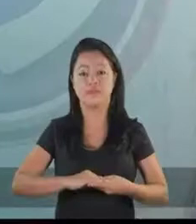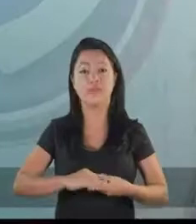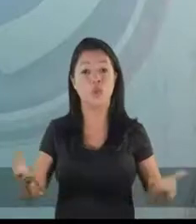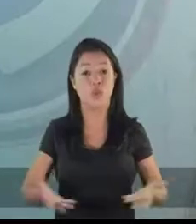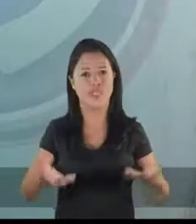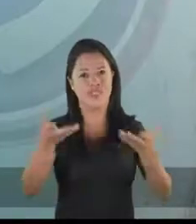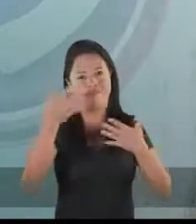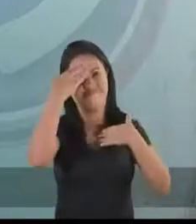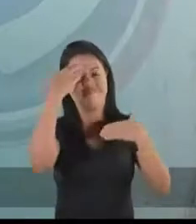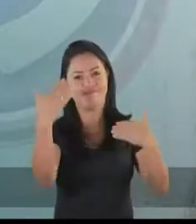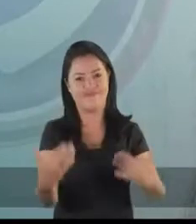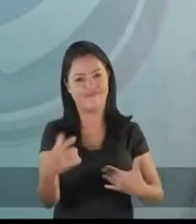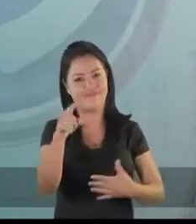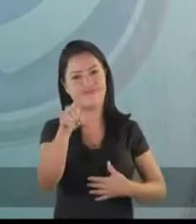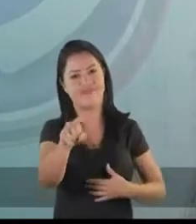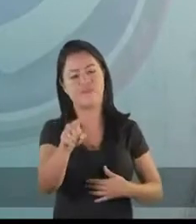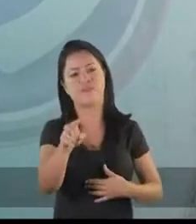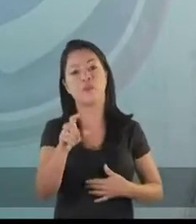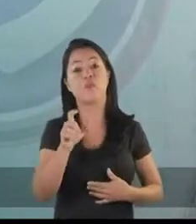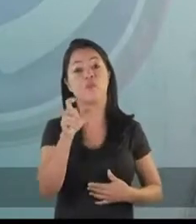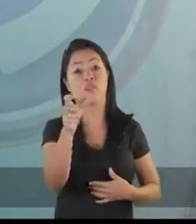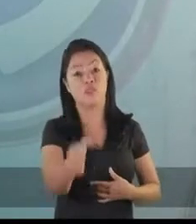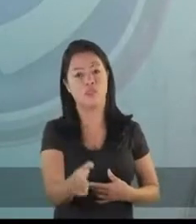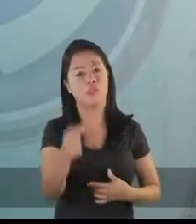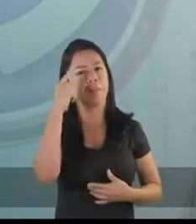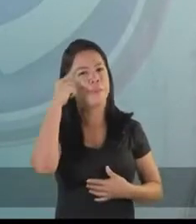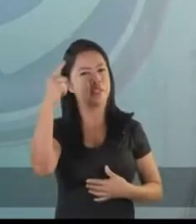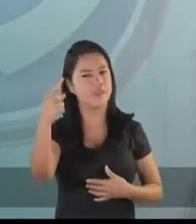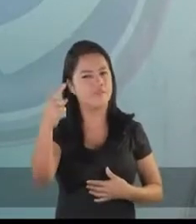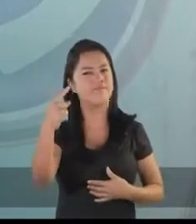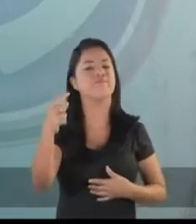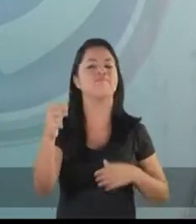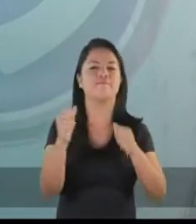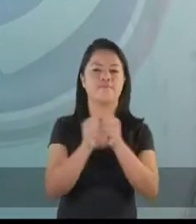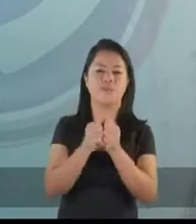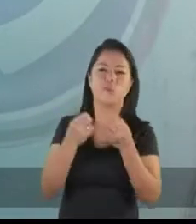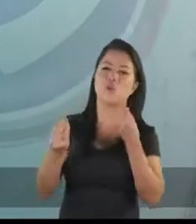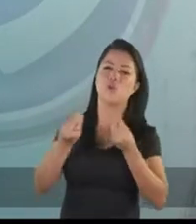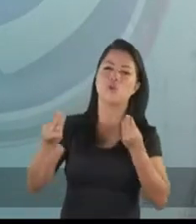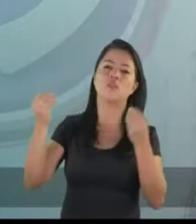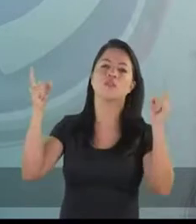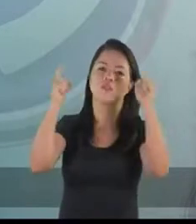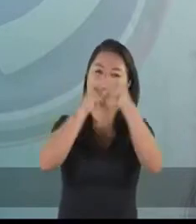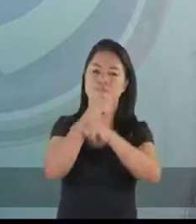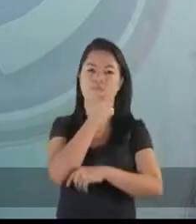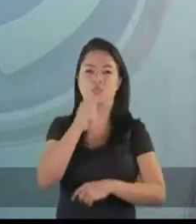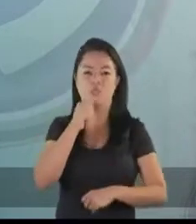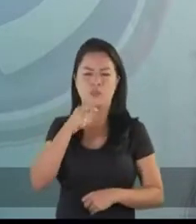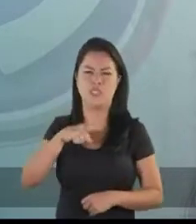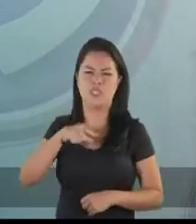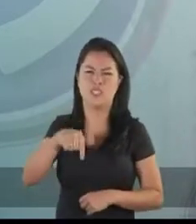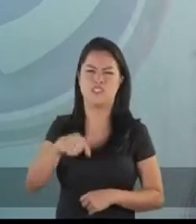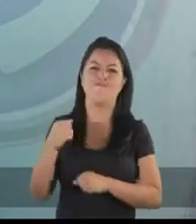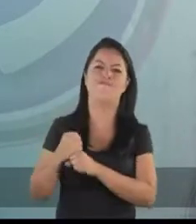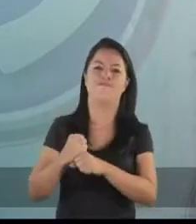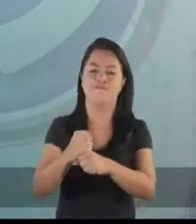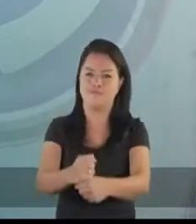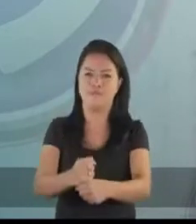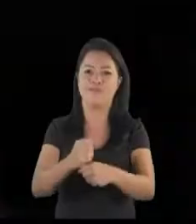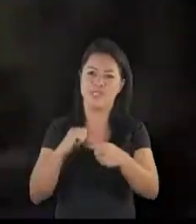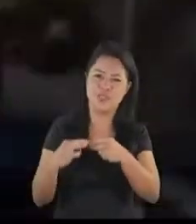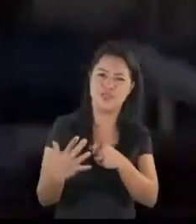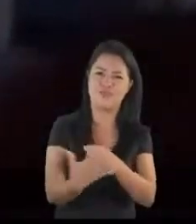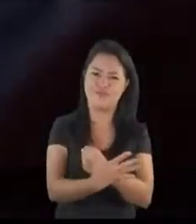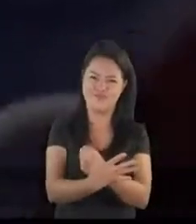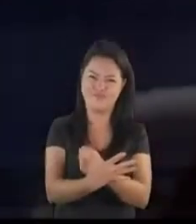Hoje quero lhe agradecer e convidar para refletirmos sobre as dificuldades que Macapá enfrentou este ano.